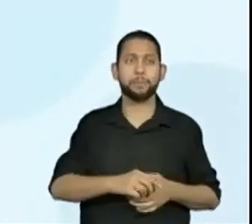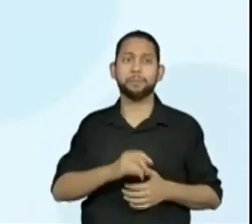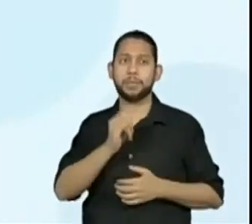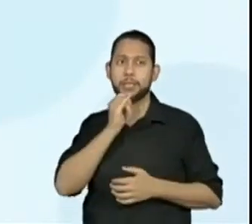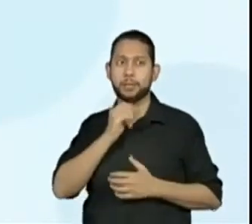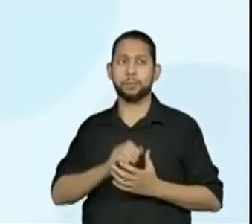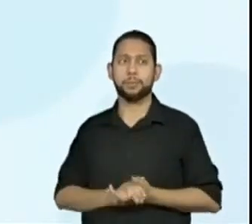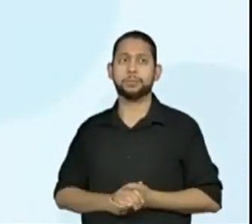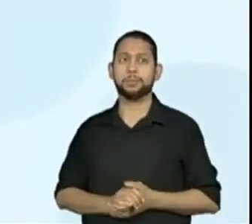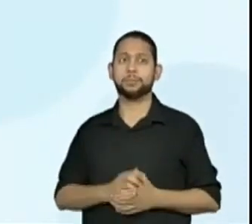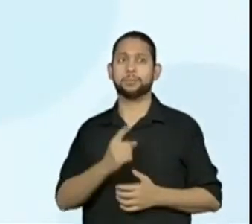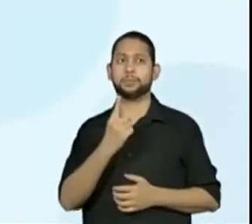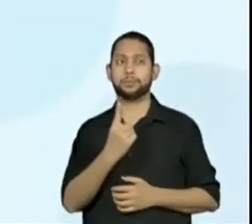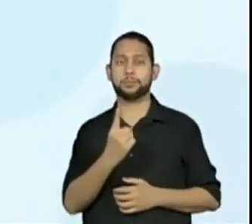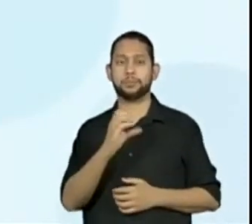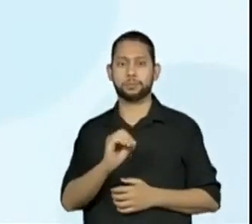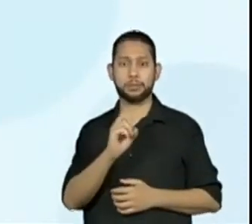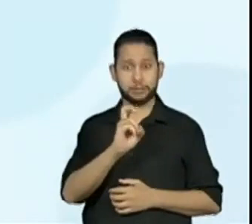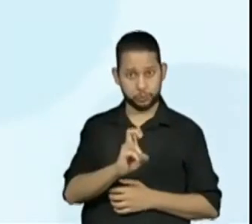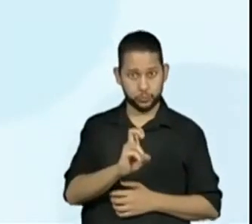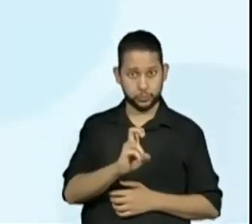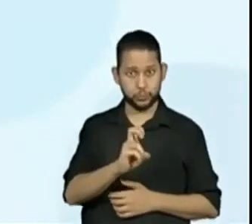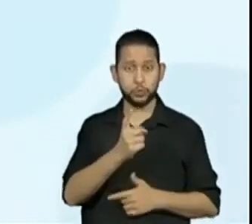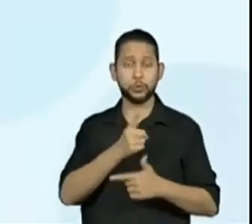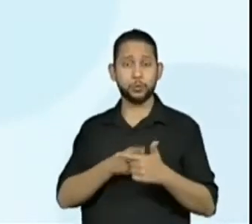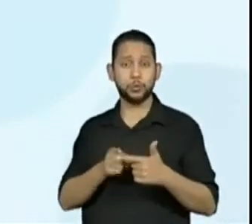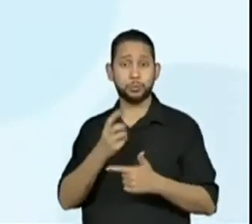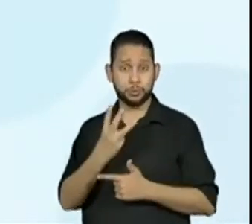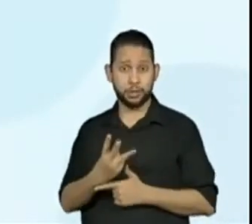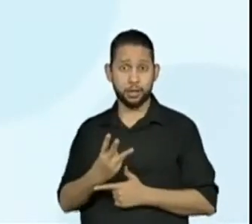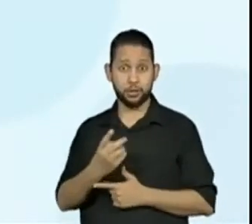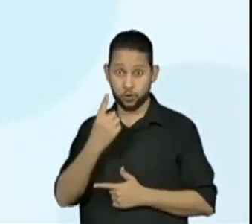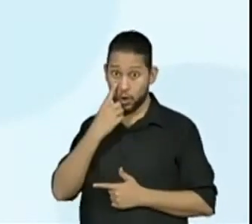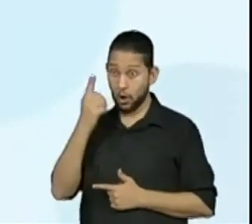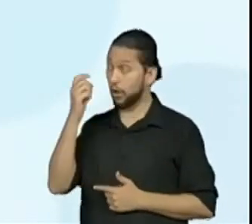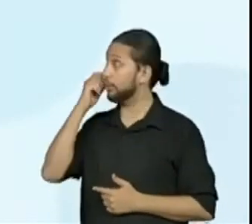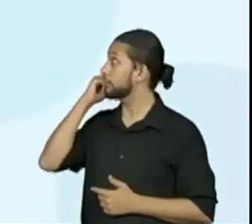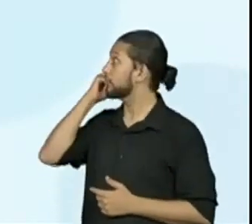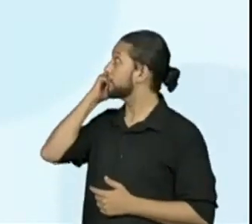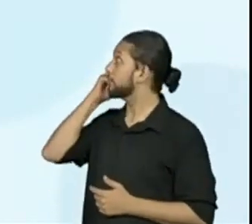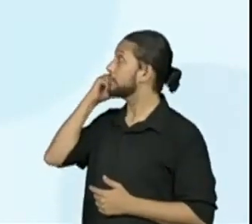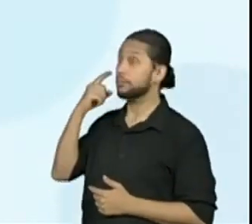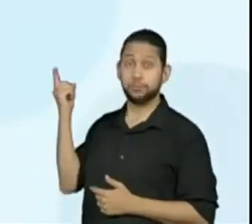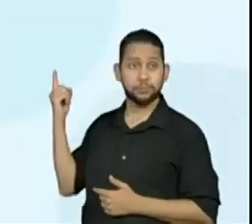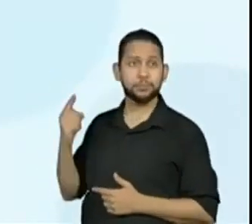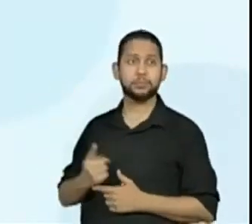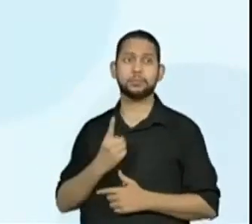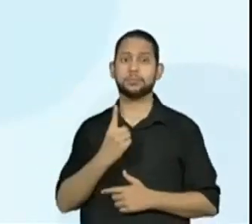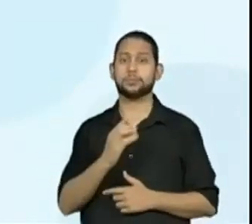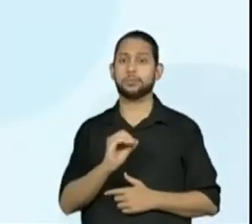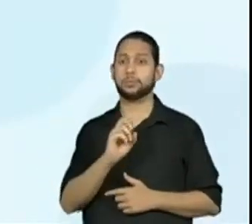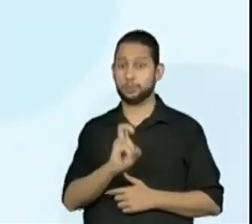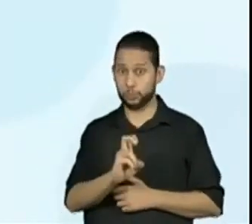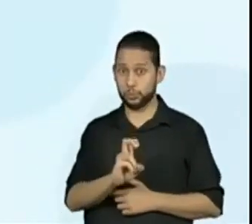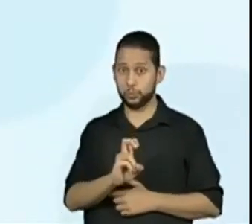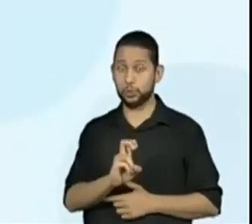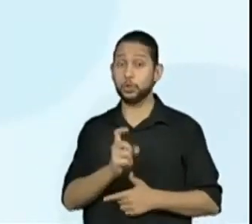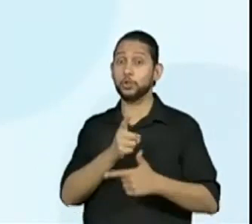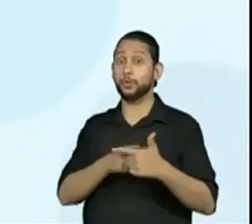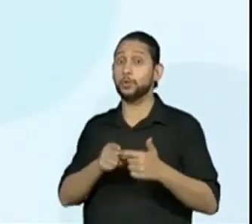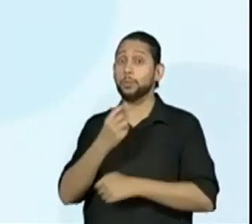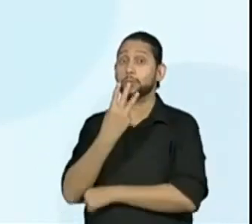105 dividido por 3. Então, se liguem aqui nessa parte, nós dividimos por 3, ok? Então,